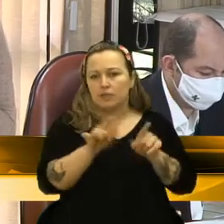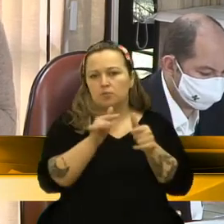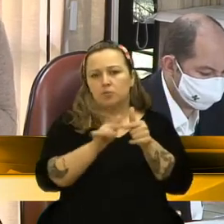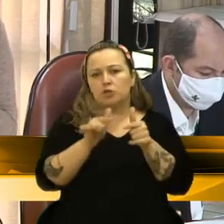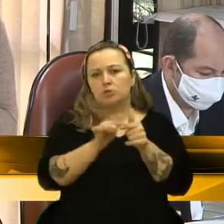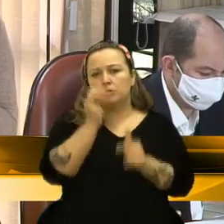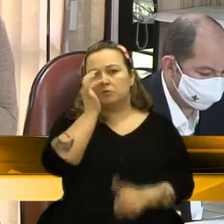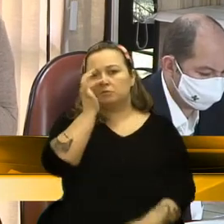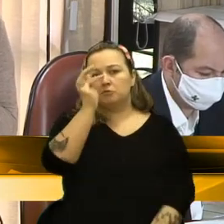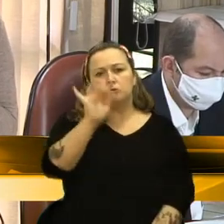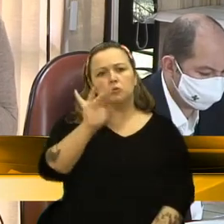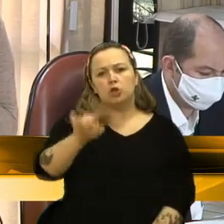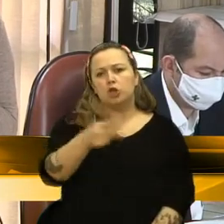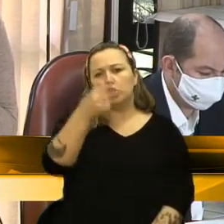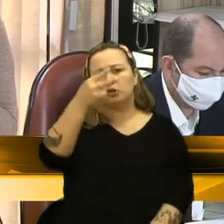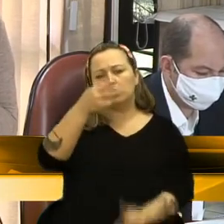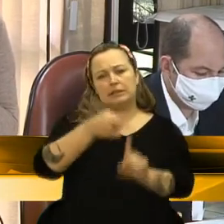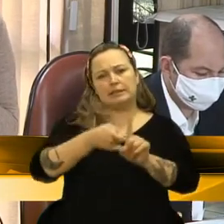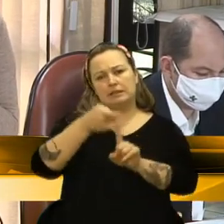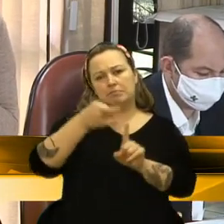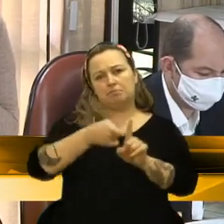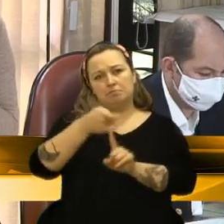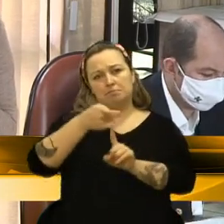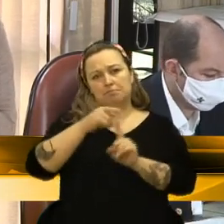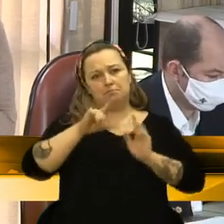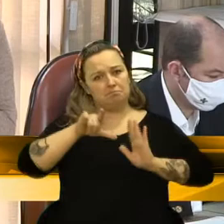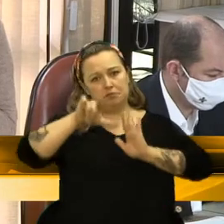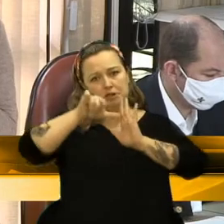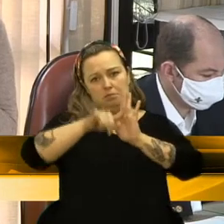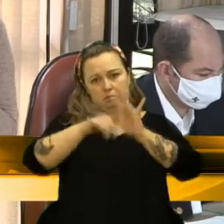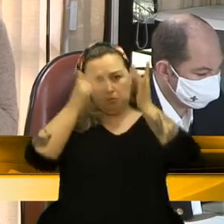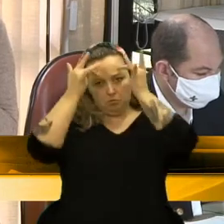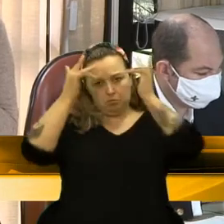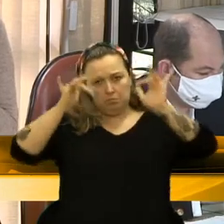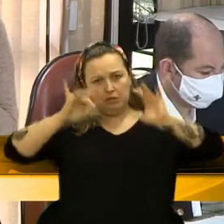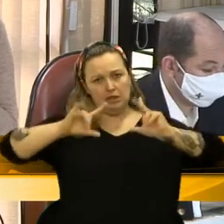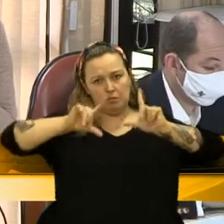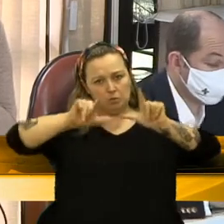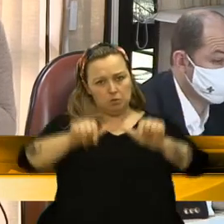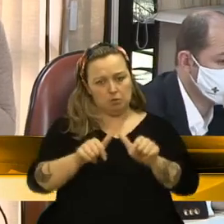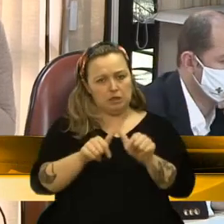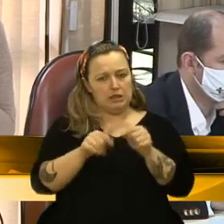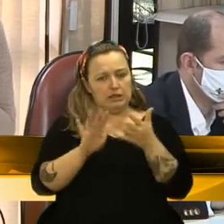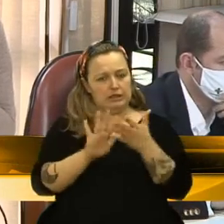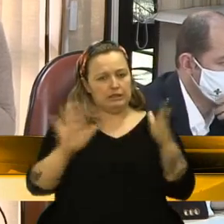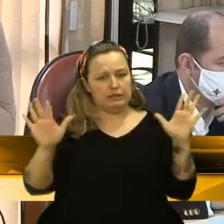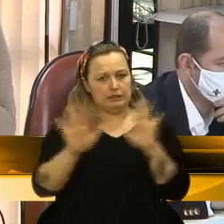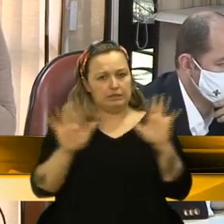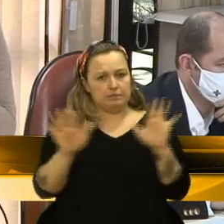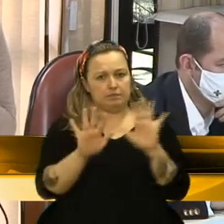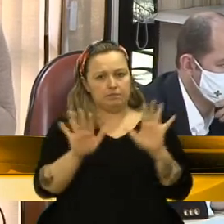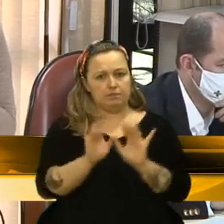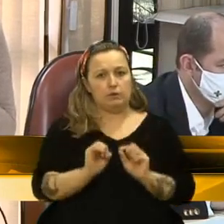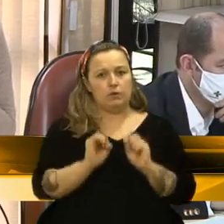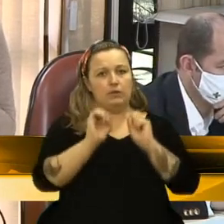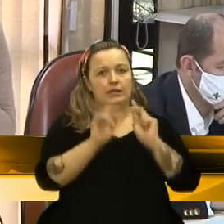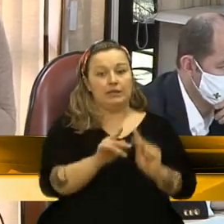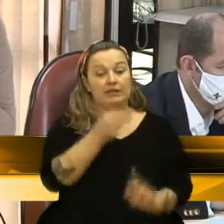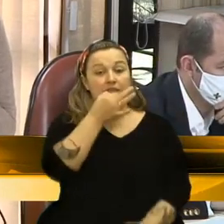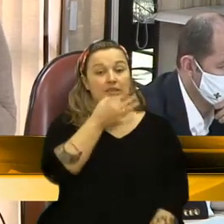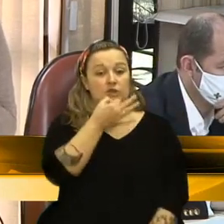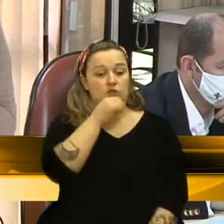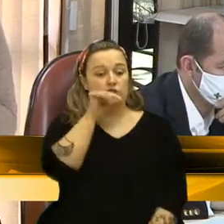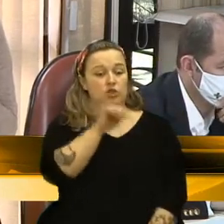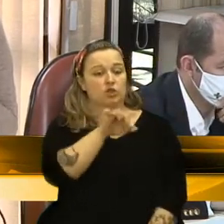apenas e que, depois de mudado, e aí a gente tem que entender que Caxias do Sul escolheu,